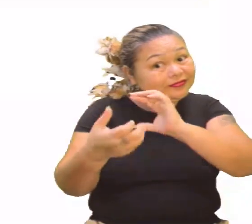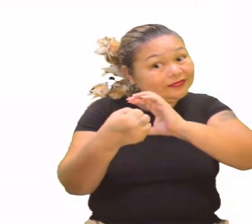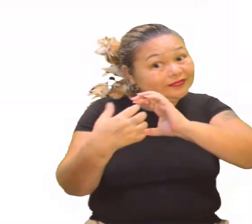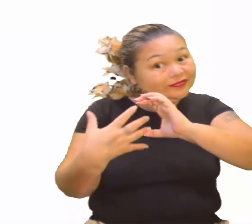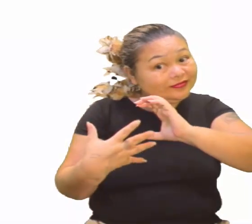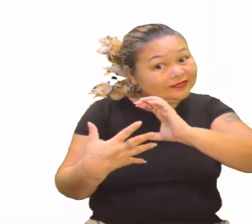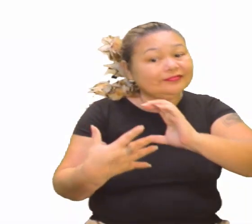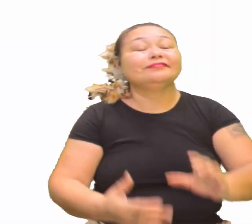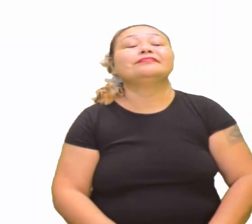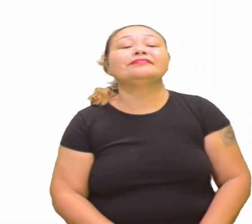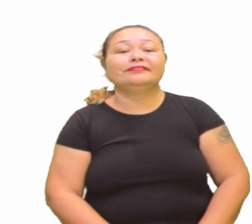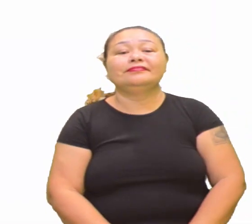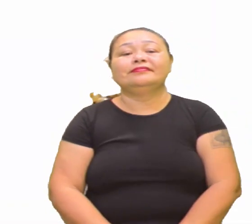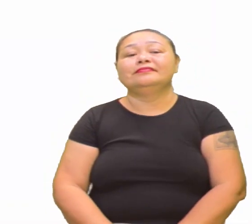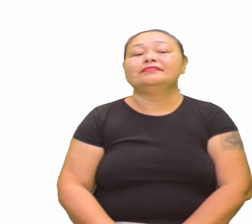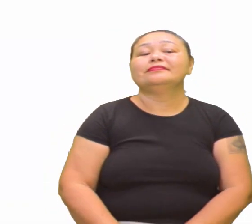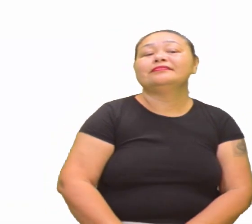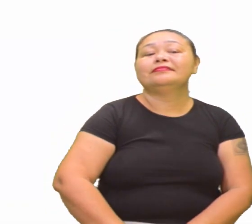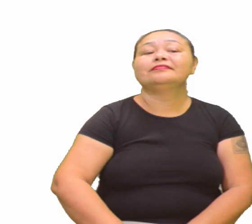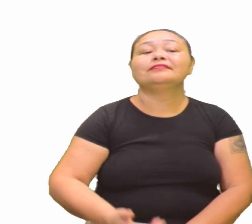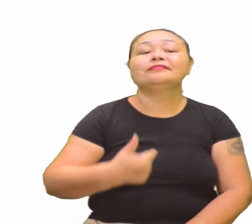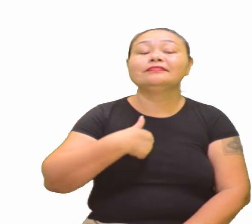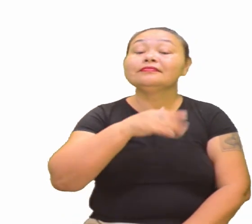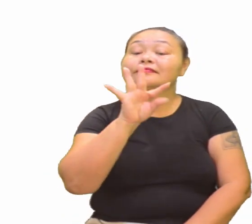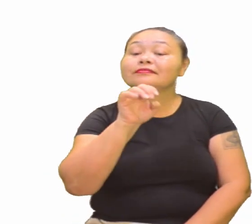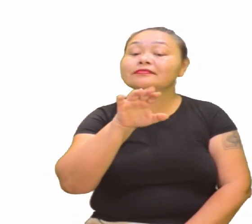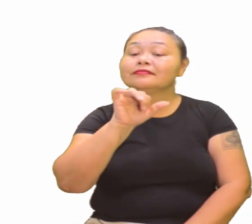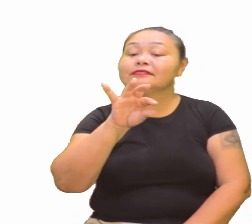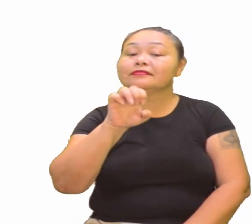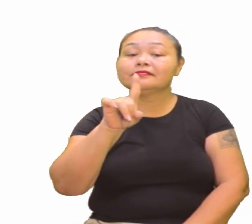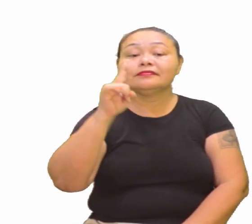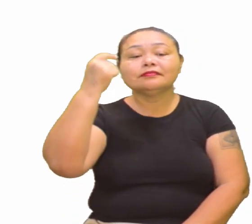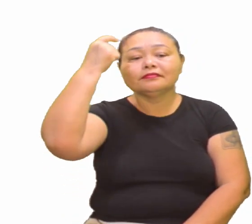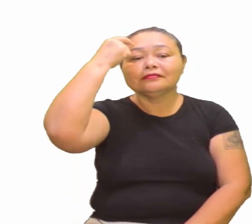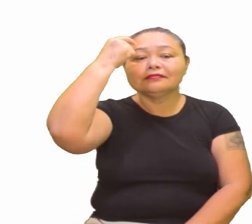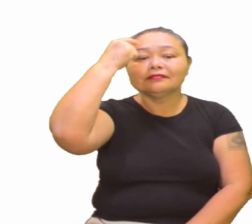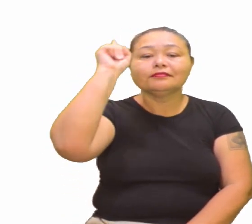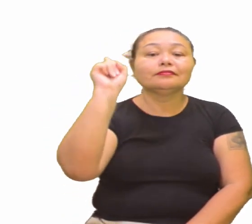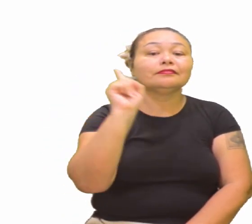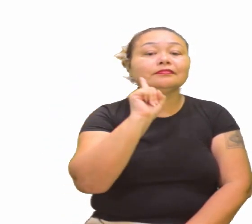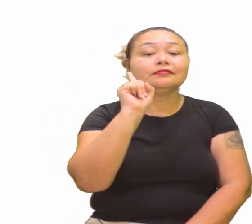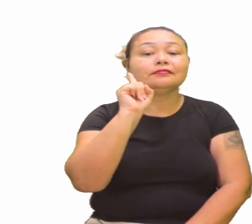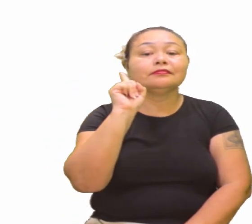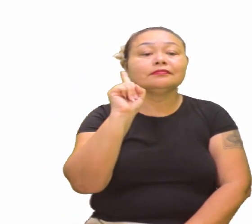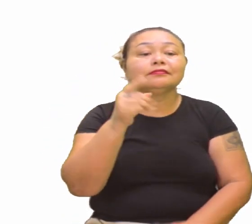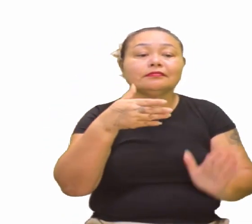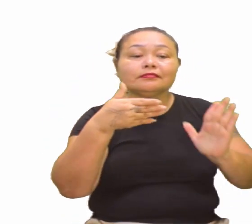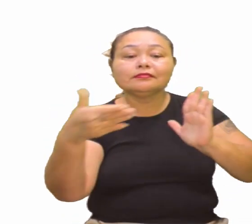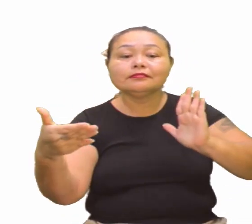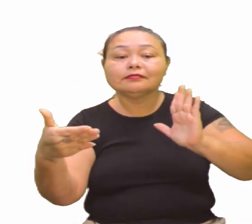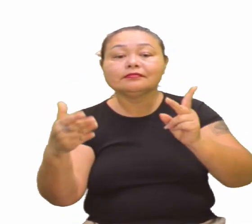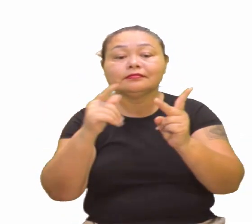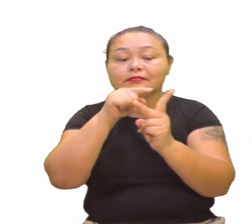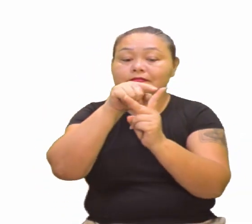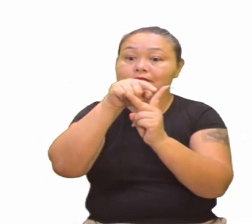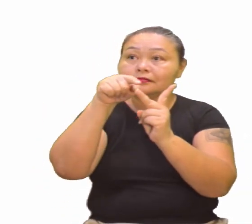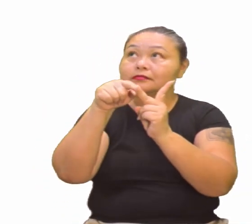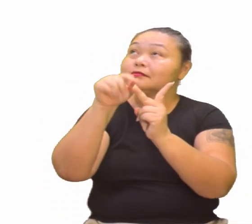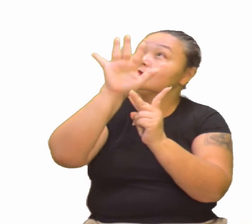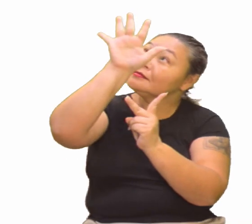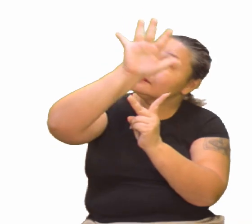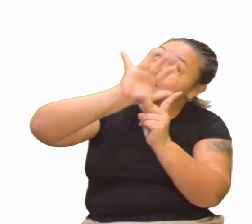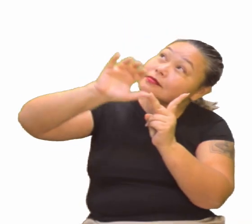Característica. Vamos lá. Ó, o Teocentrismo, ele gerava um ideal, né? Que é uma contemplação de dois ideais celestes.